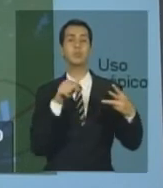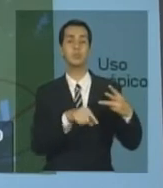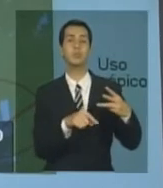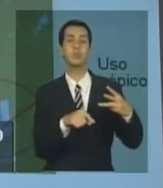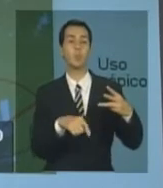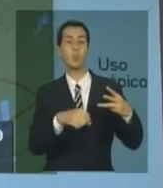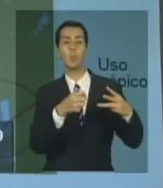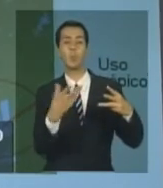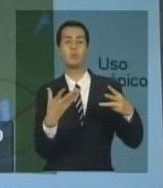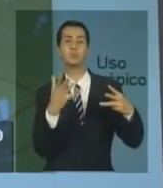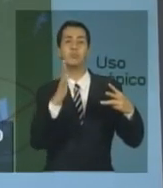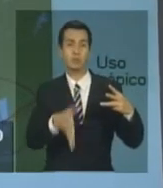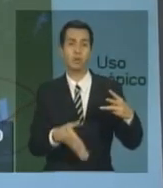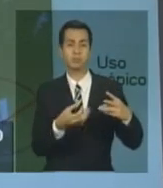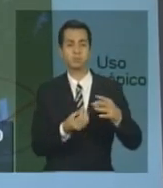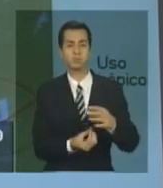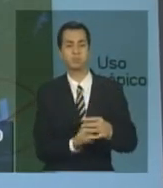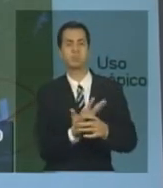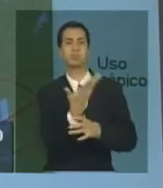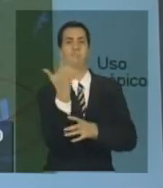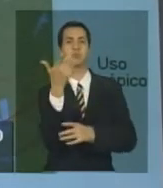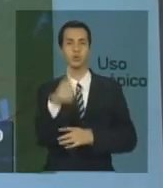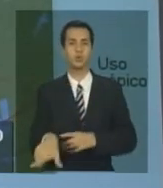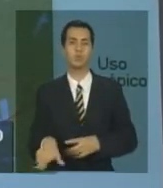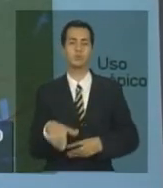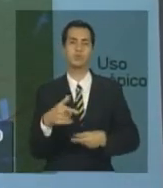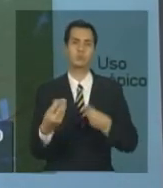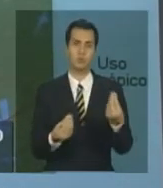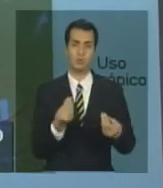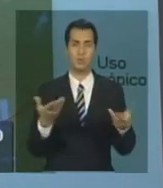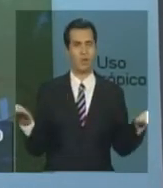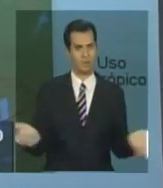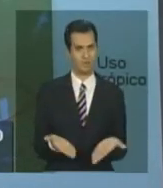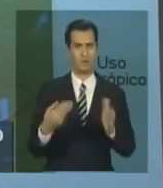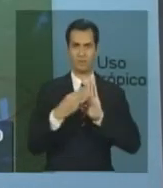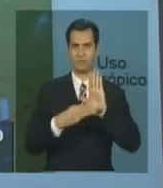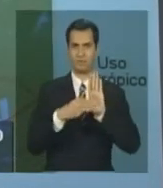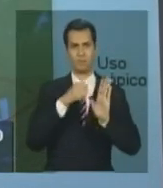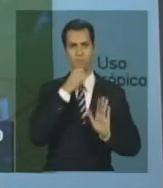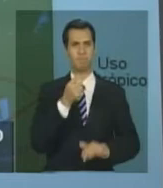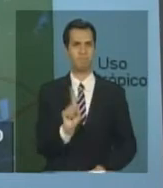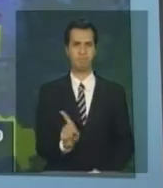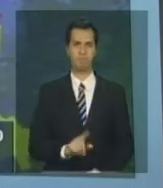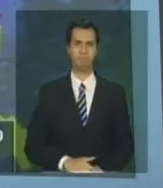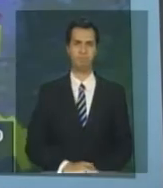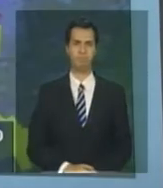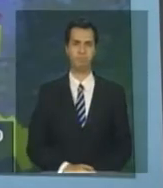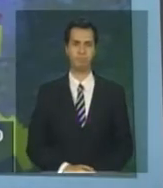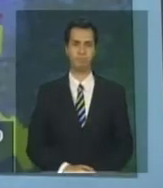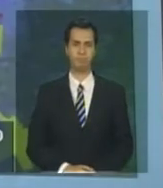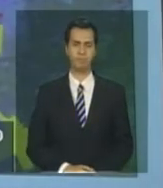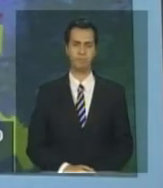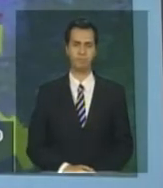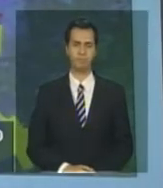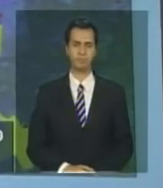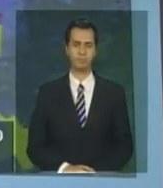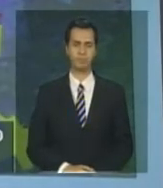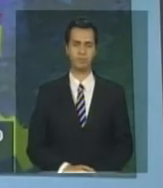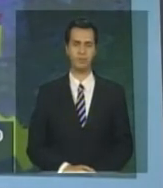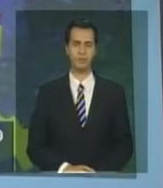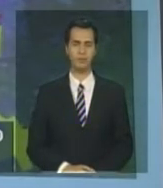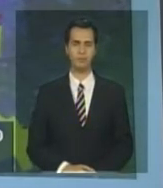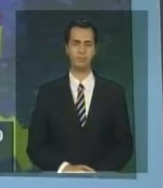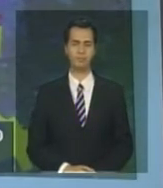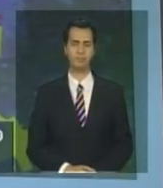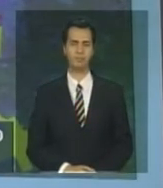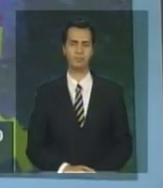processo de regeneração. Então, esse dado, a metodologia atual ainda não fornece. Seguinte, então, nós